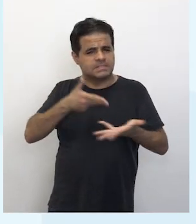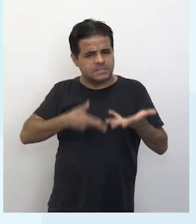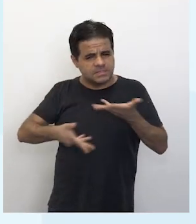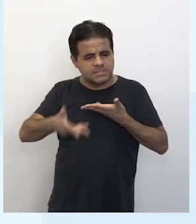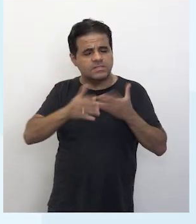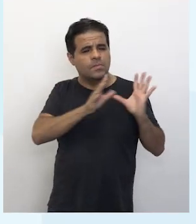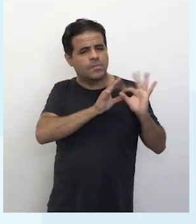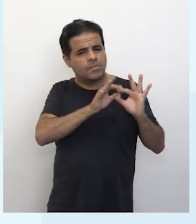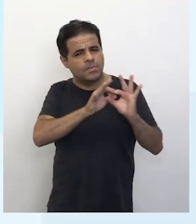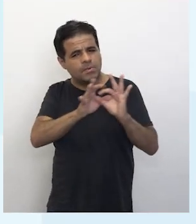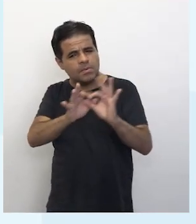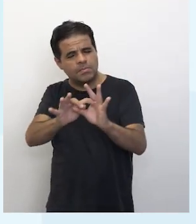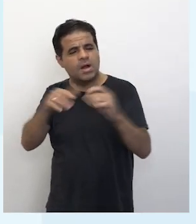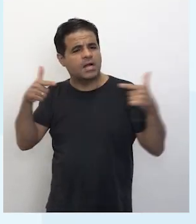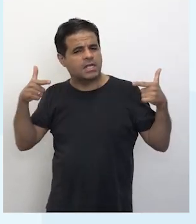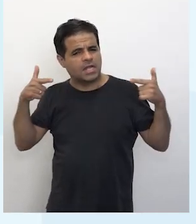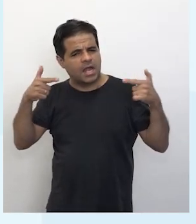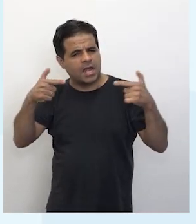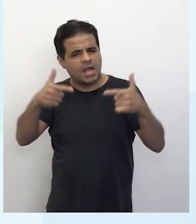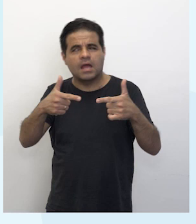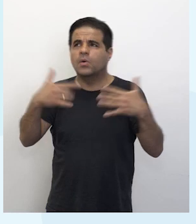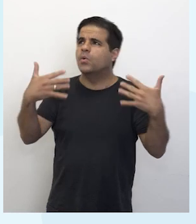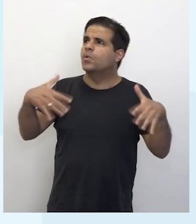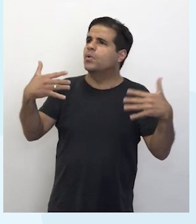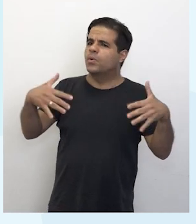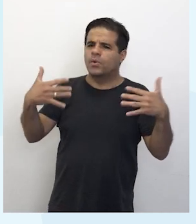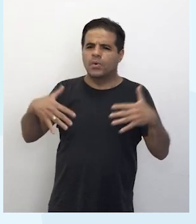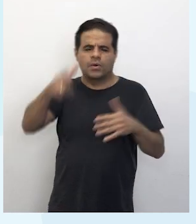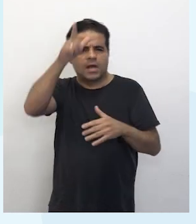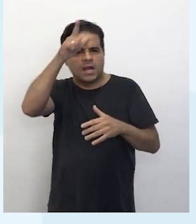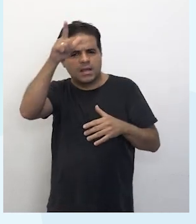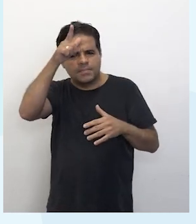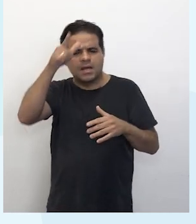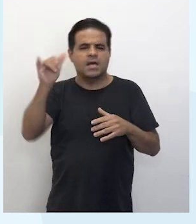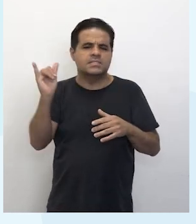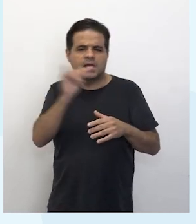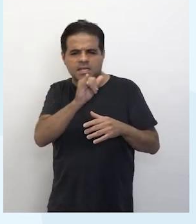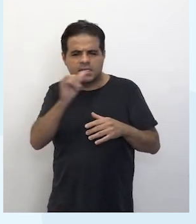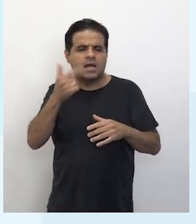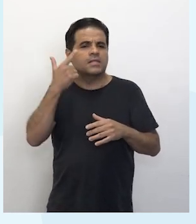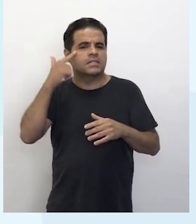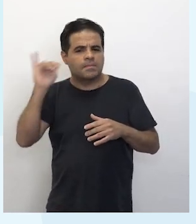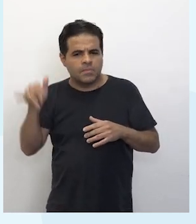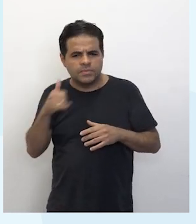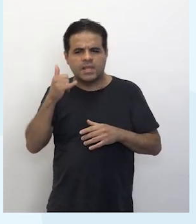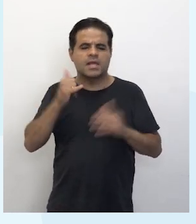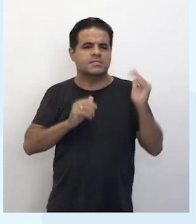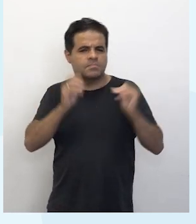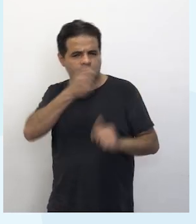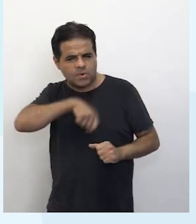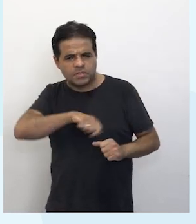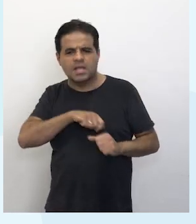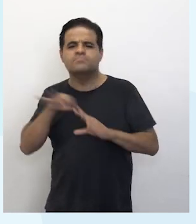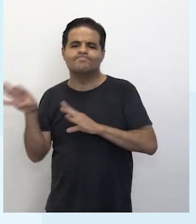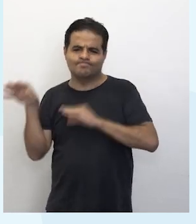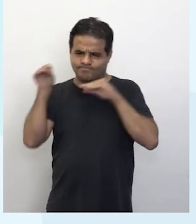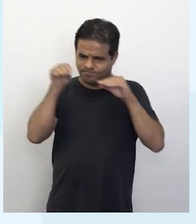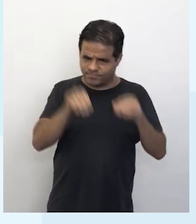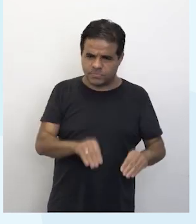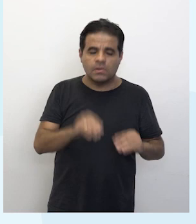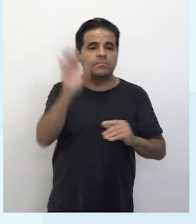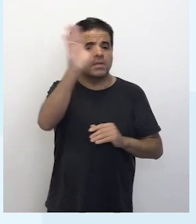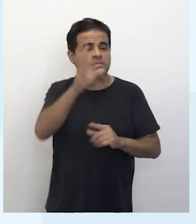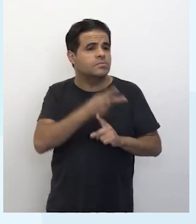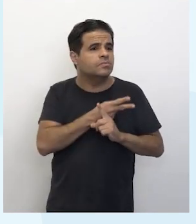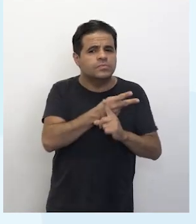o contexto de guerras, né, gente? Quanto que alemães, italianos, japoneses, espanhóis migraram para o Brasil buscando